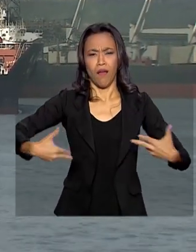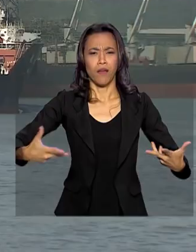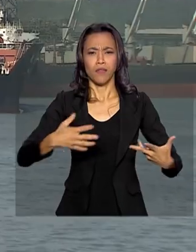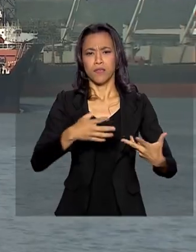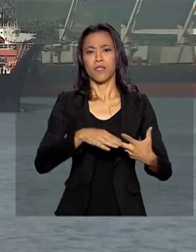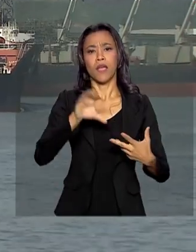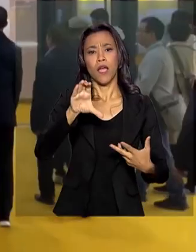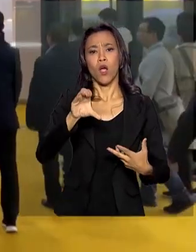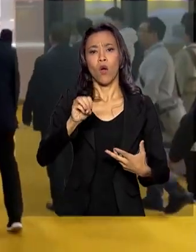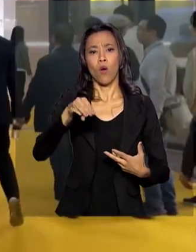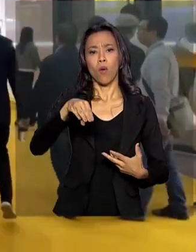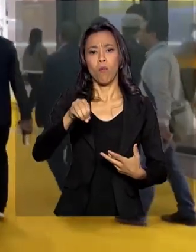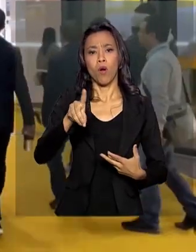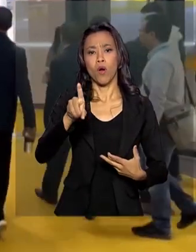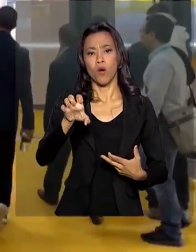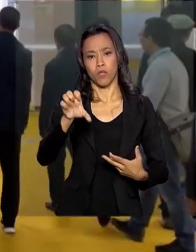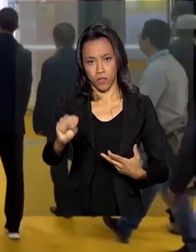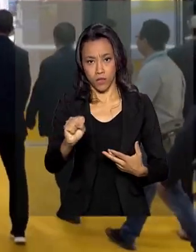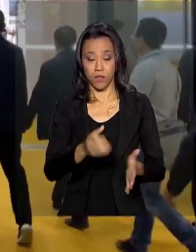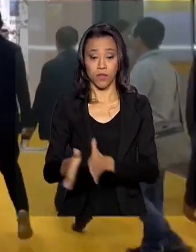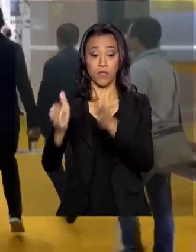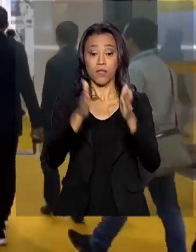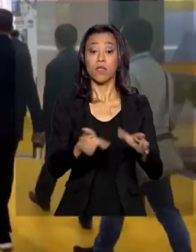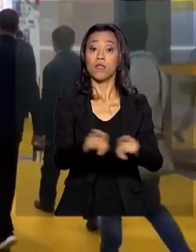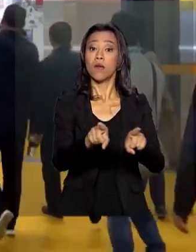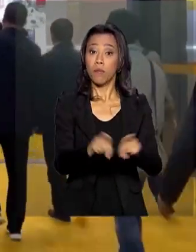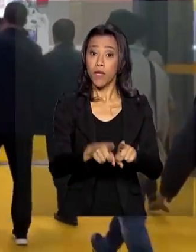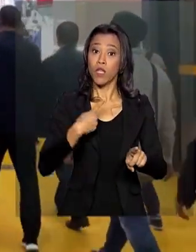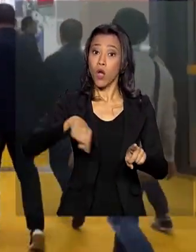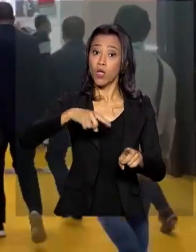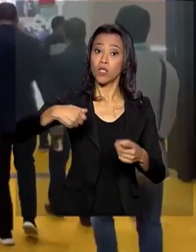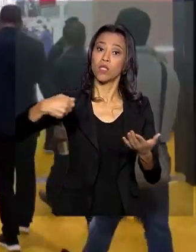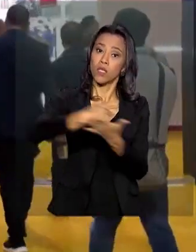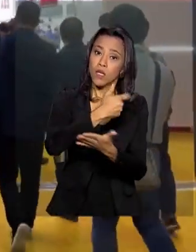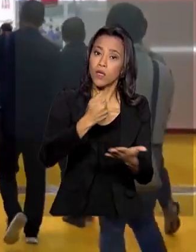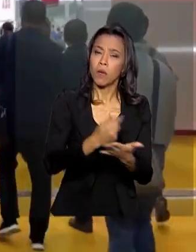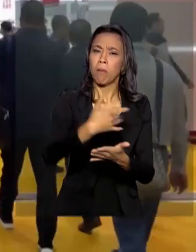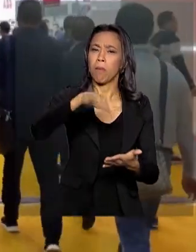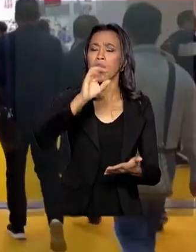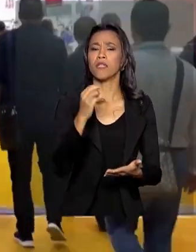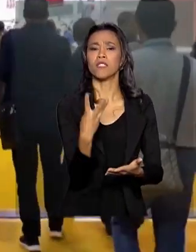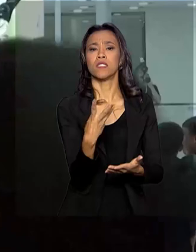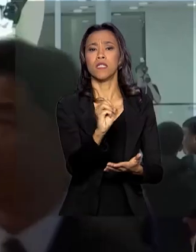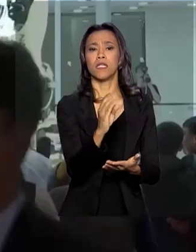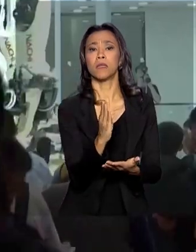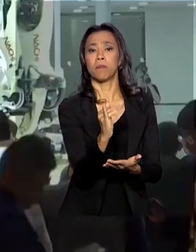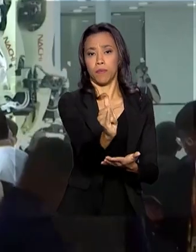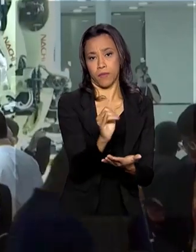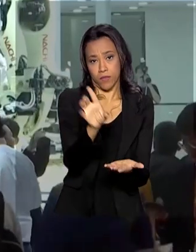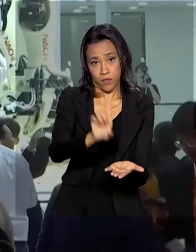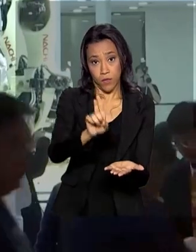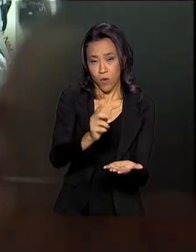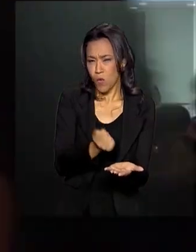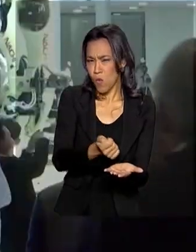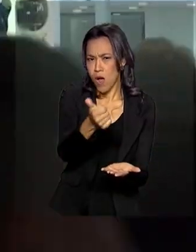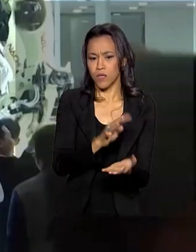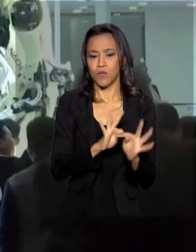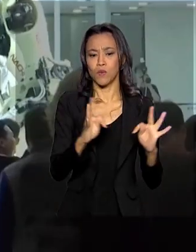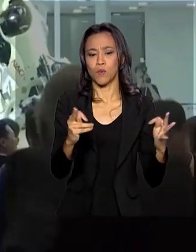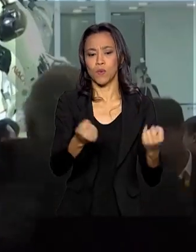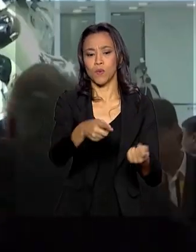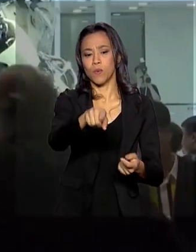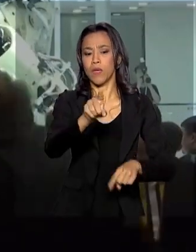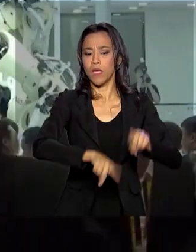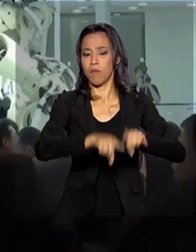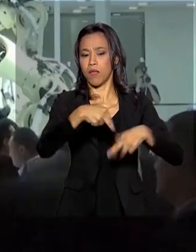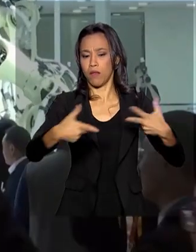commodities. Por outro lado, importamos dos chineses mais de 30 bilhões de dólares, quase tudo em produtos